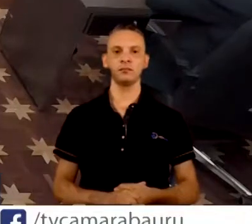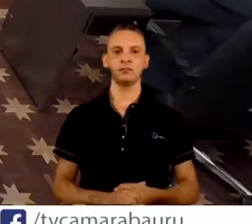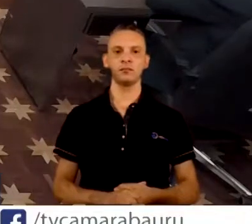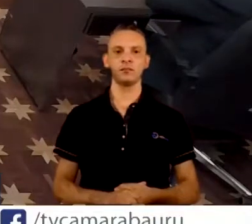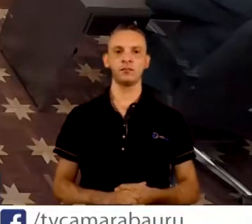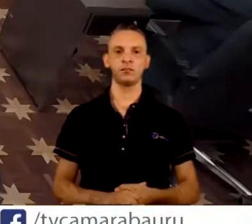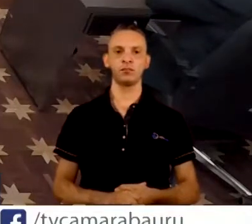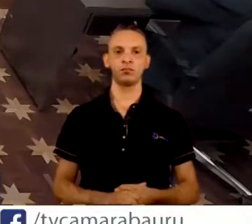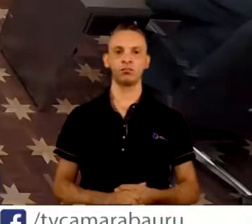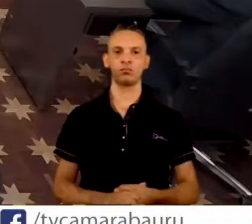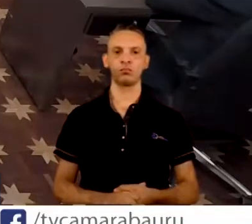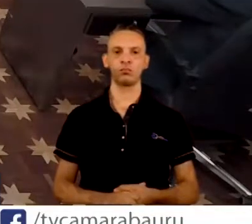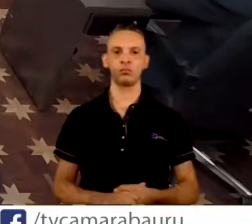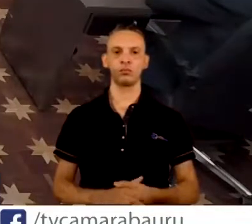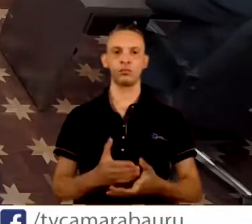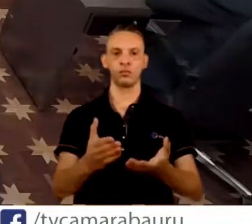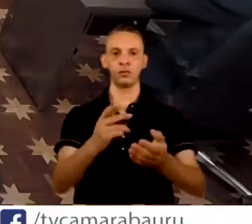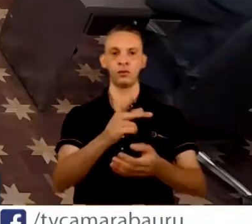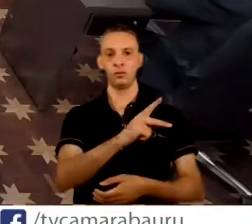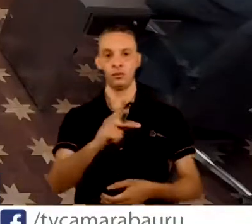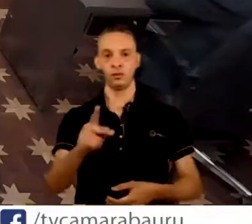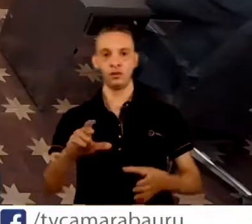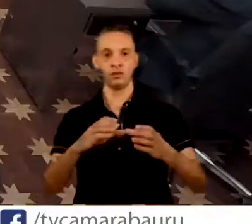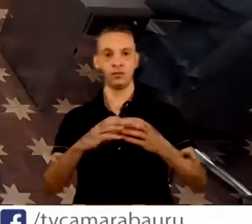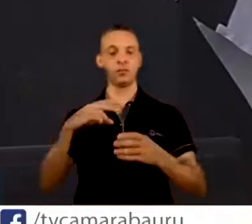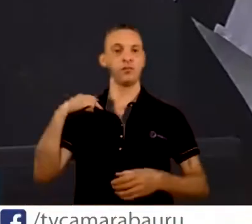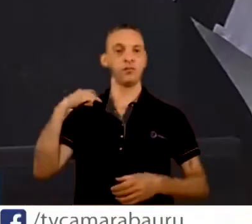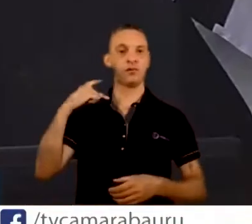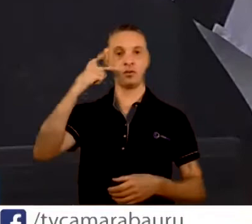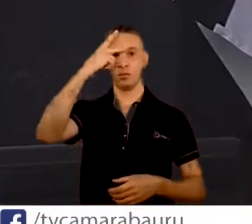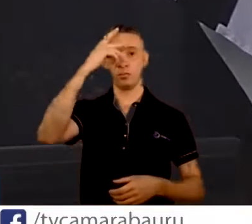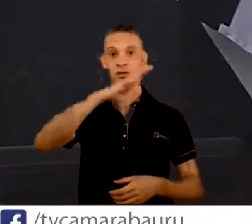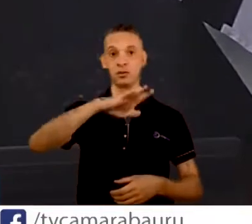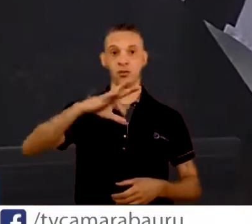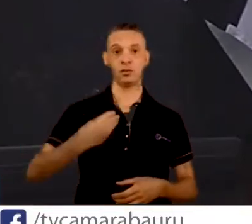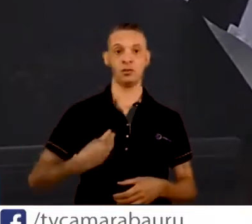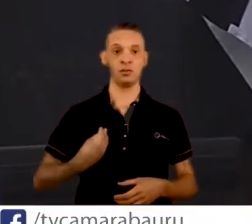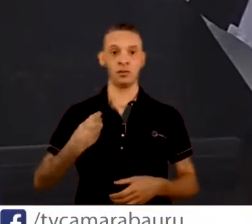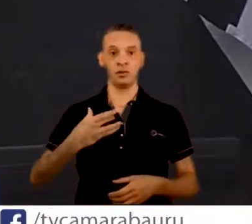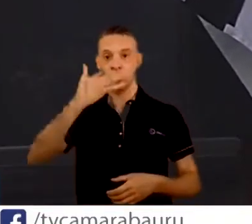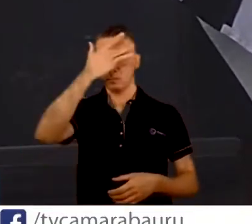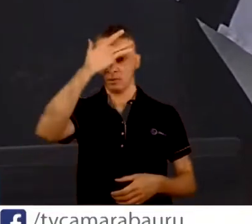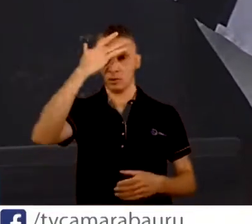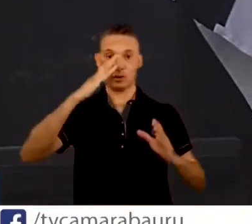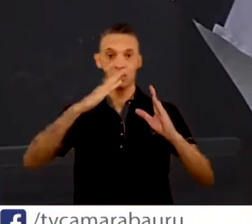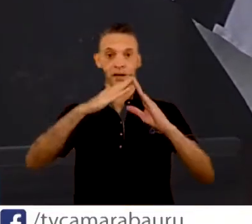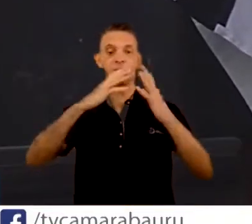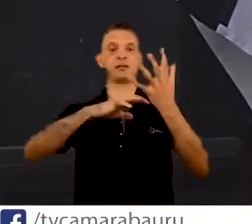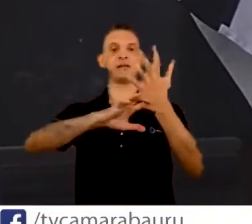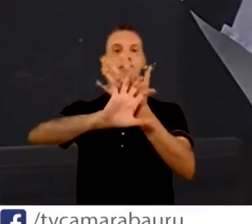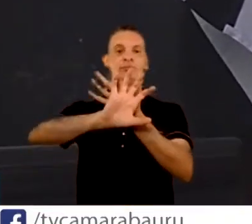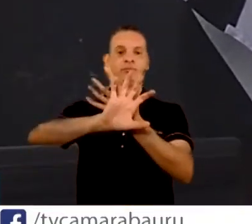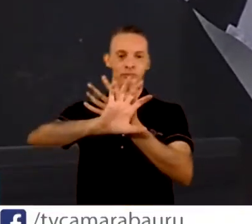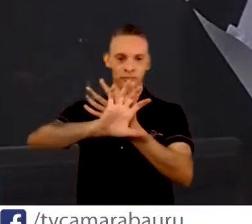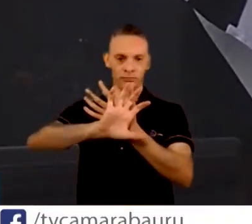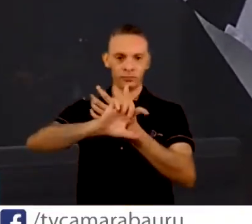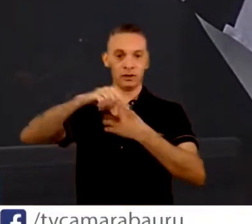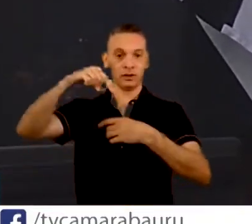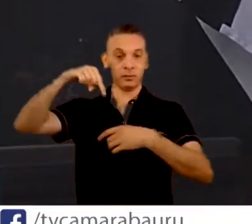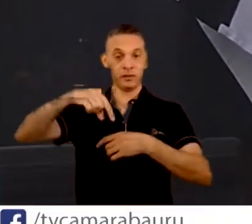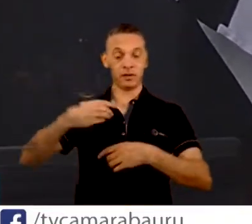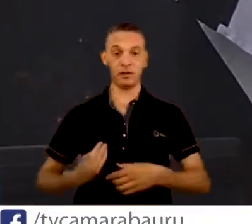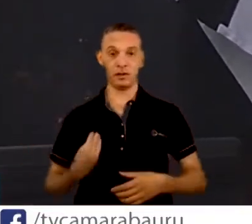Senhor presidente, vereadores, vereadoras, ao público que nos acompanham em casa, na galeria, servidores.